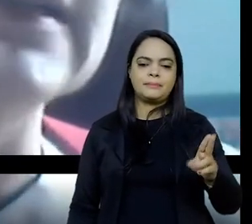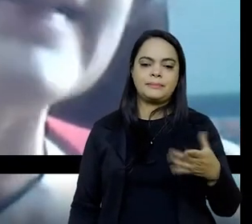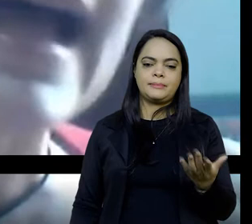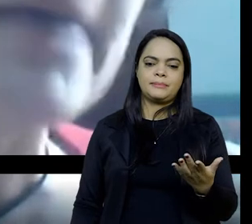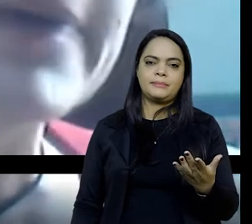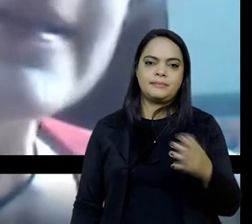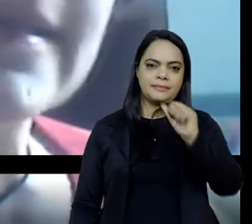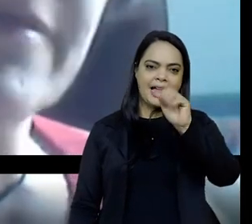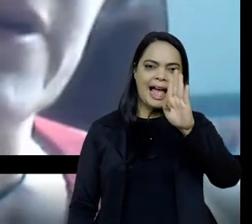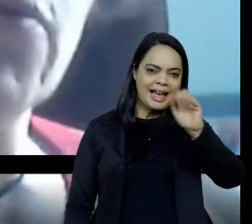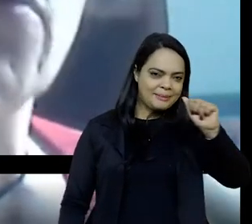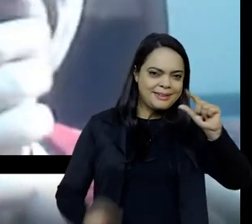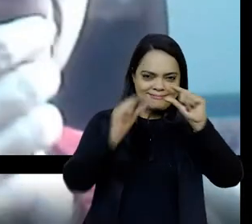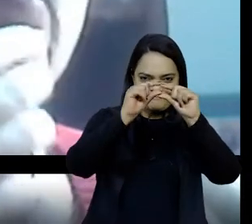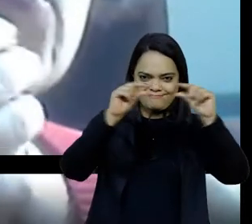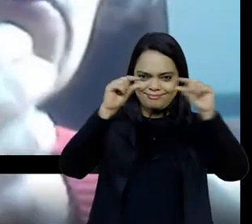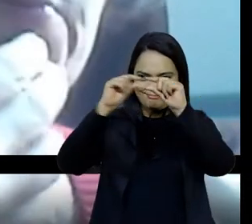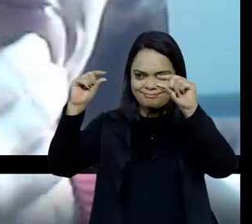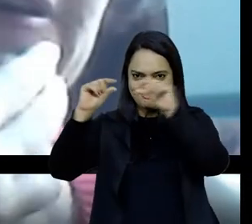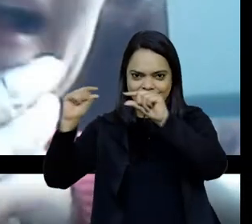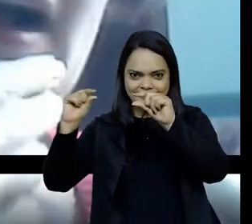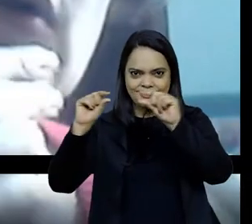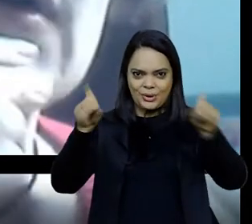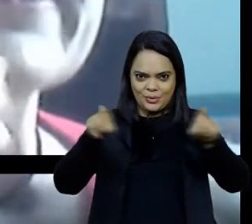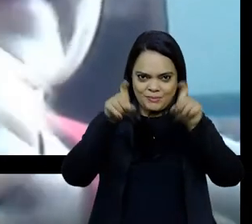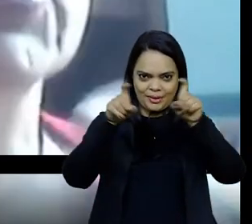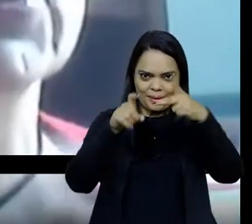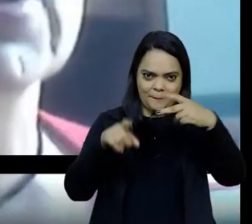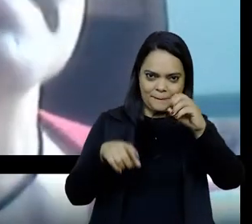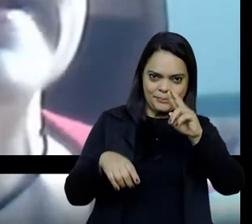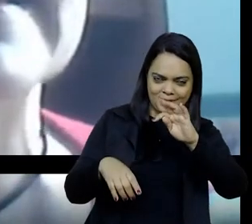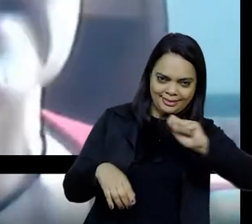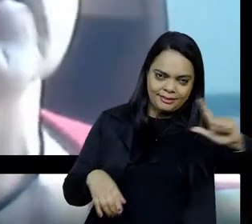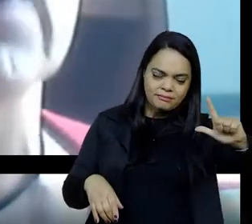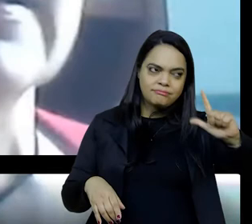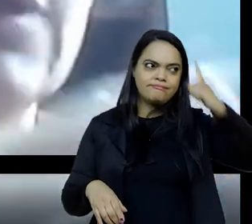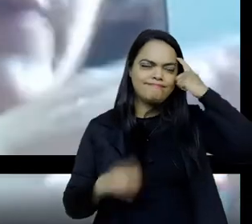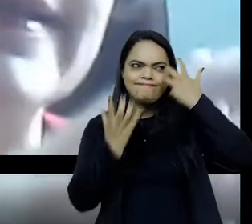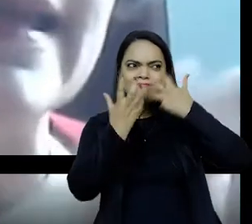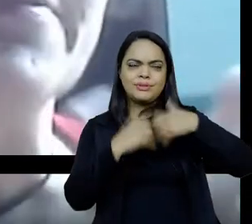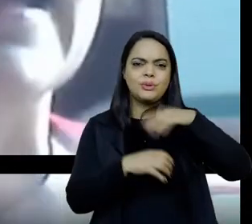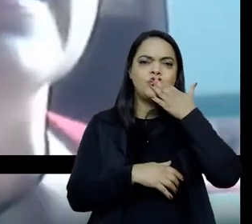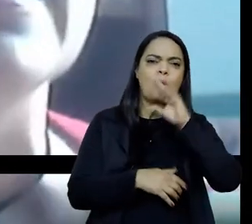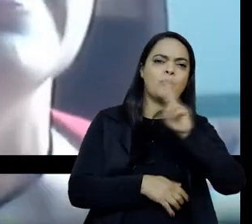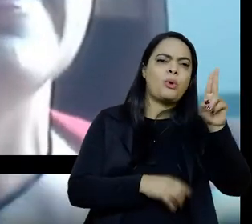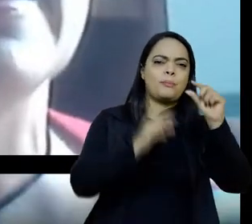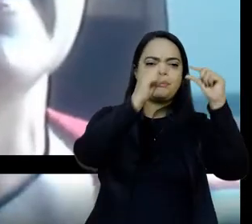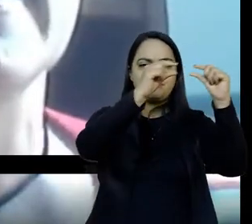das abas que vão compor o portal. A gente tem pensado, então, assim, um exemplo,